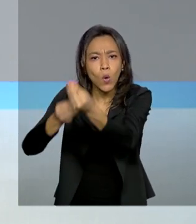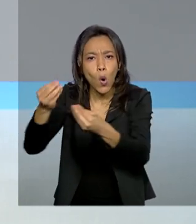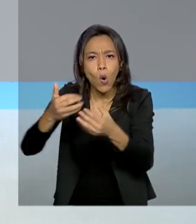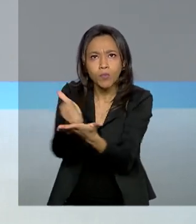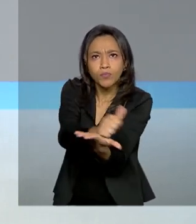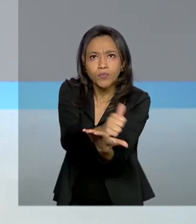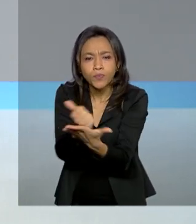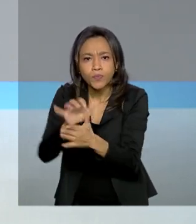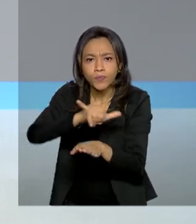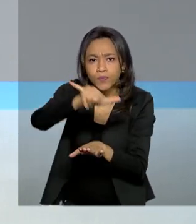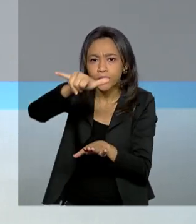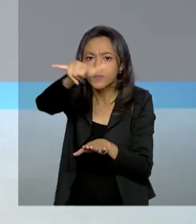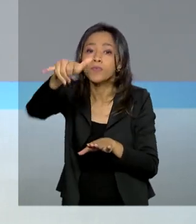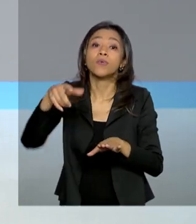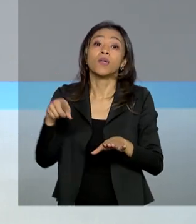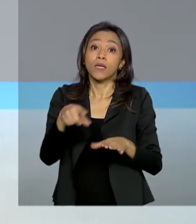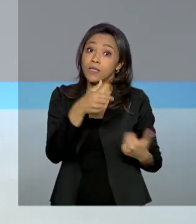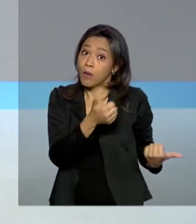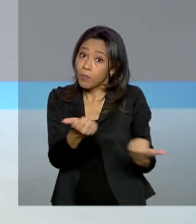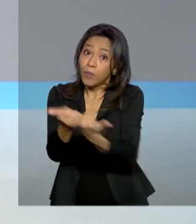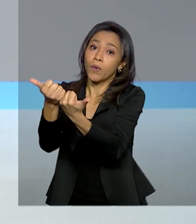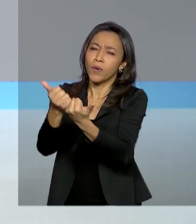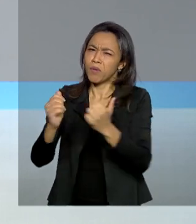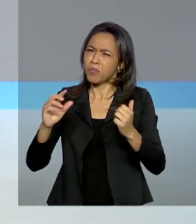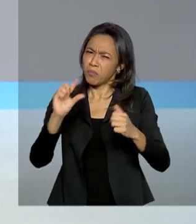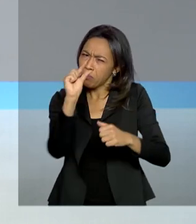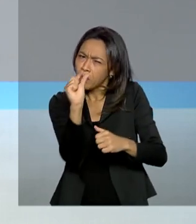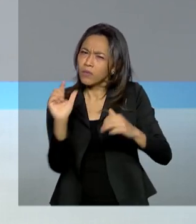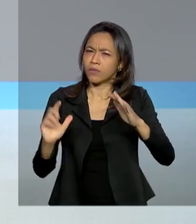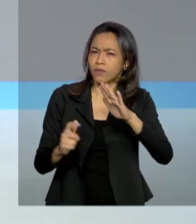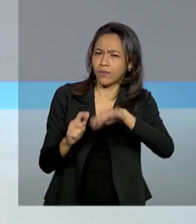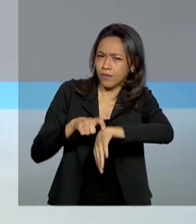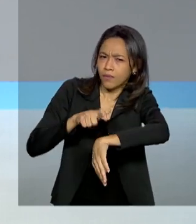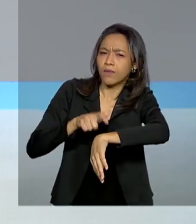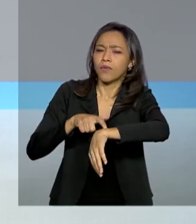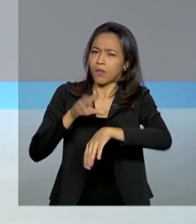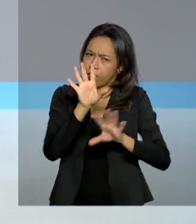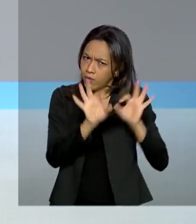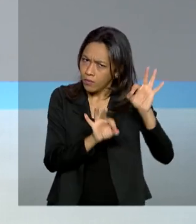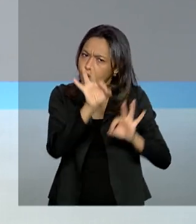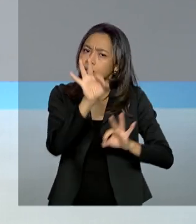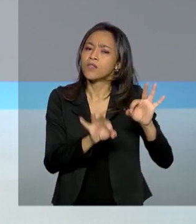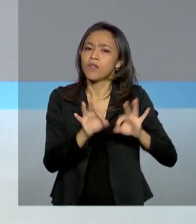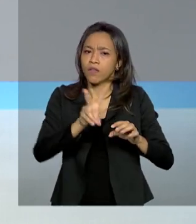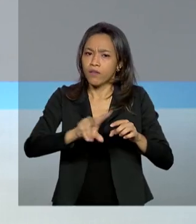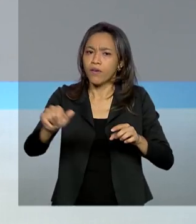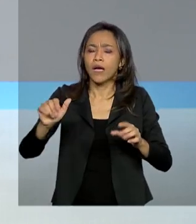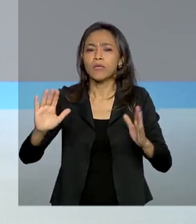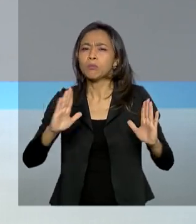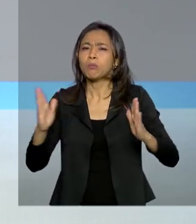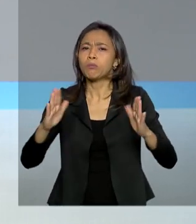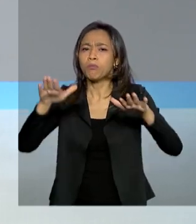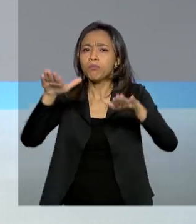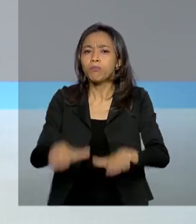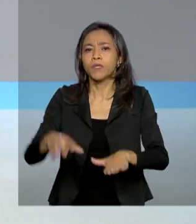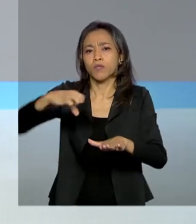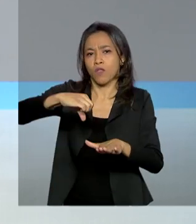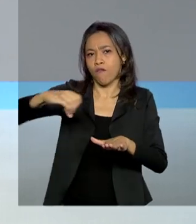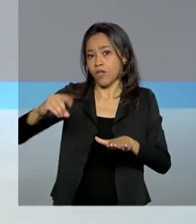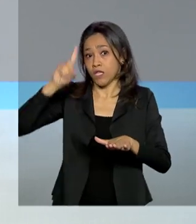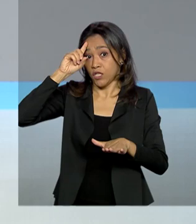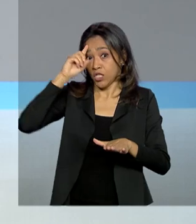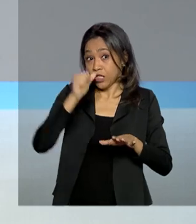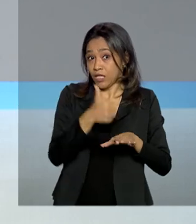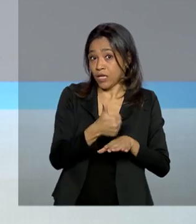acordo com a publicação, o apoio é de caráter temporário e planejado e deve acontecer por um período de 90 dias, de